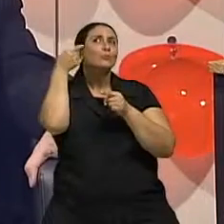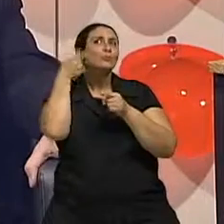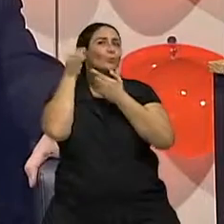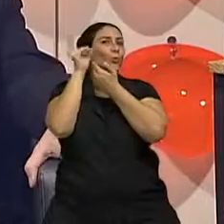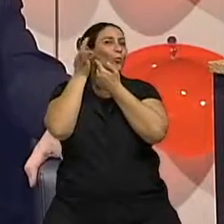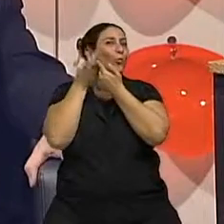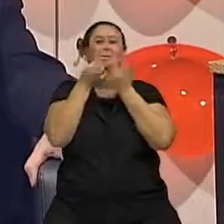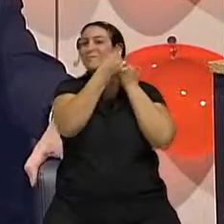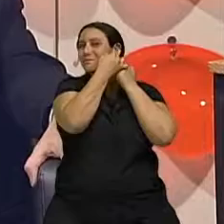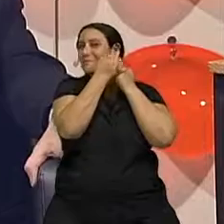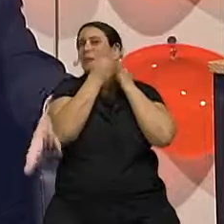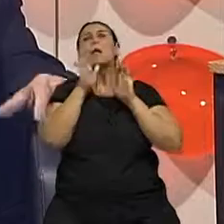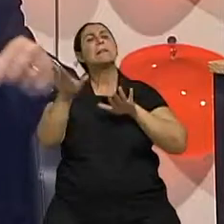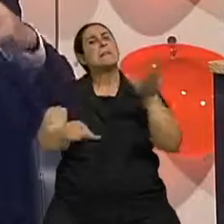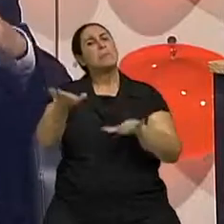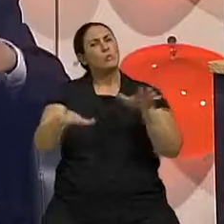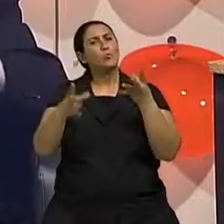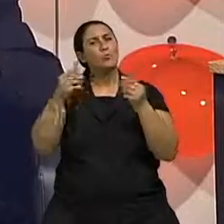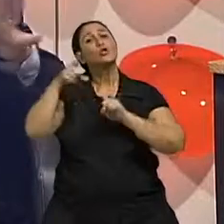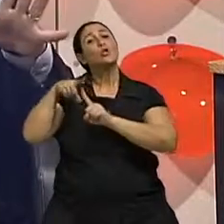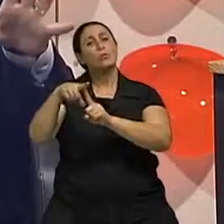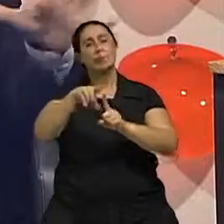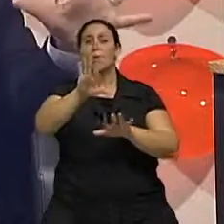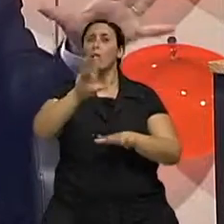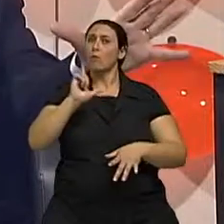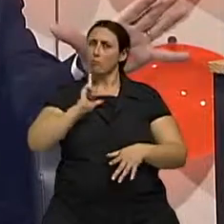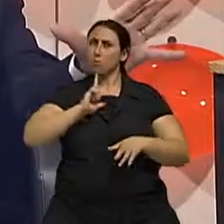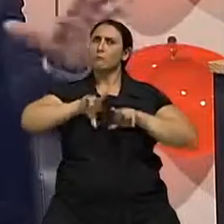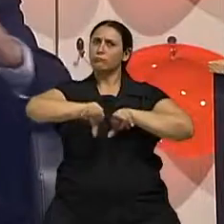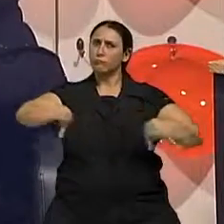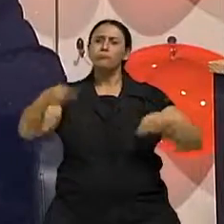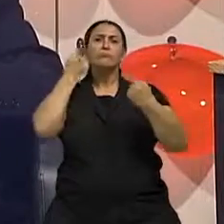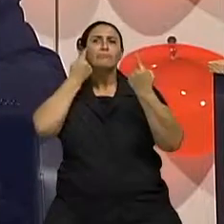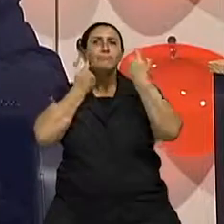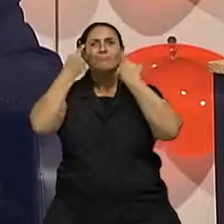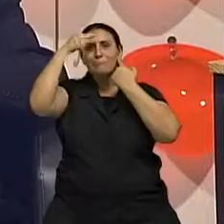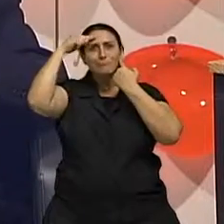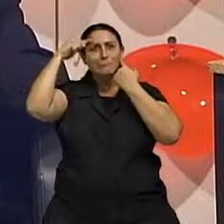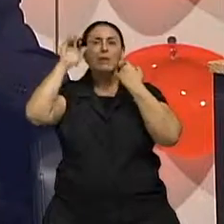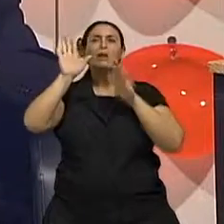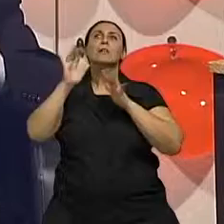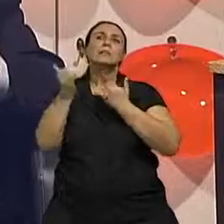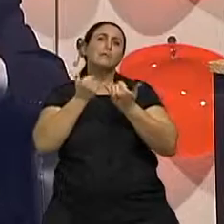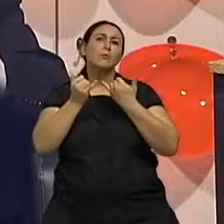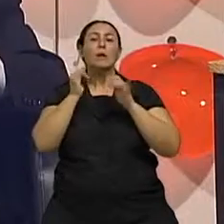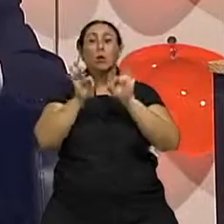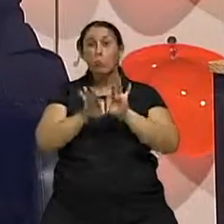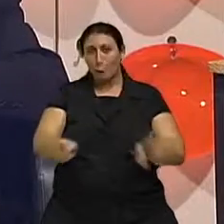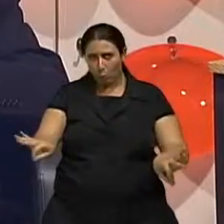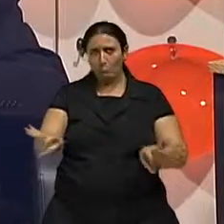do tipo da pessoa. Porque existe hoje vários tipos de cirurgia, de cicatrizes. Certo. Desde uma cicatriz normal